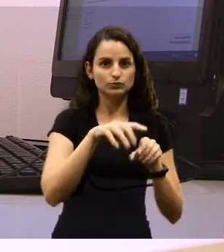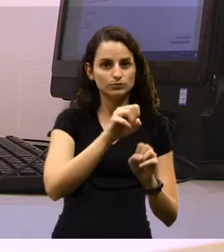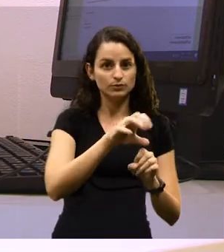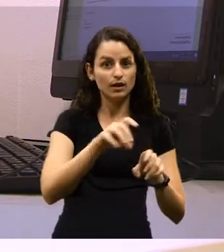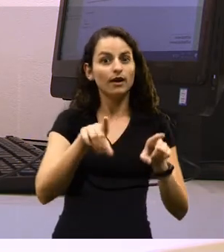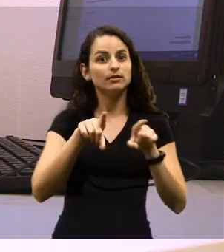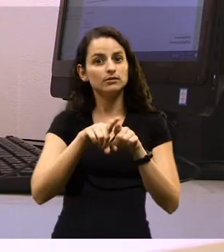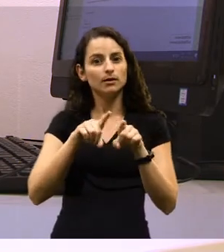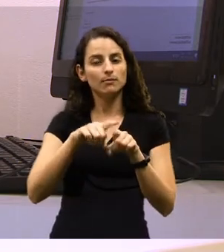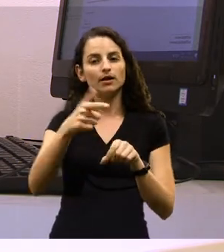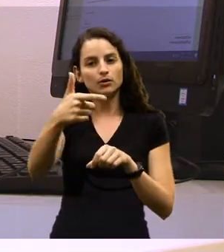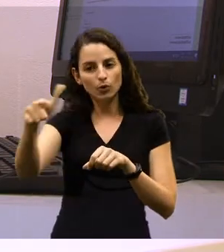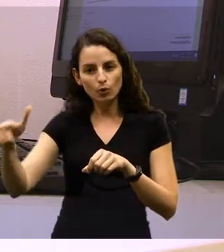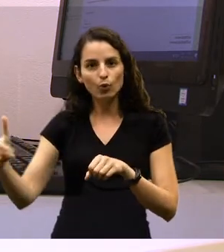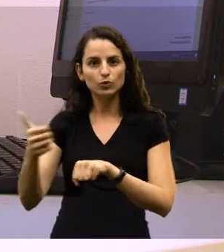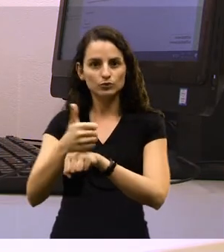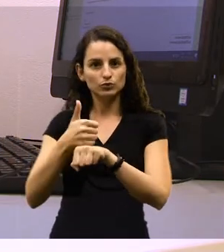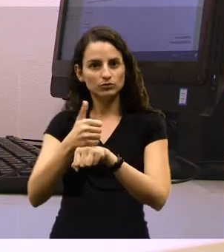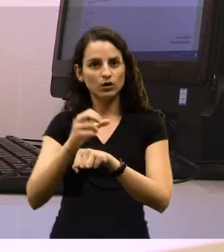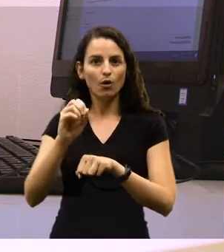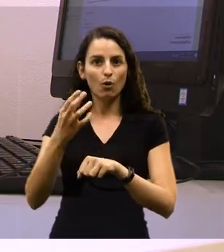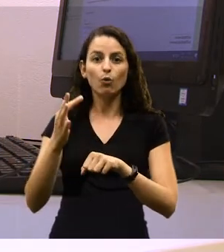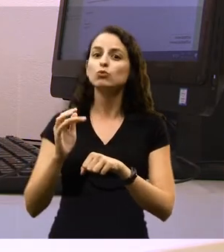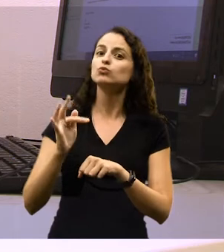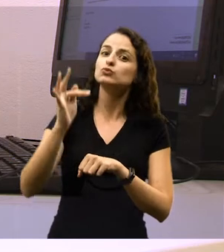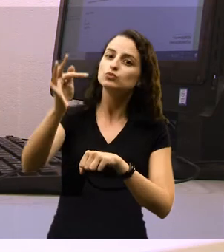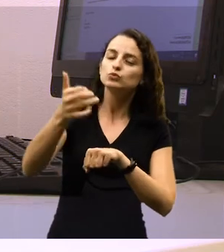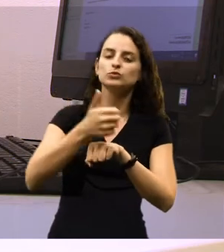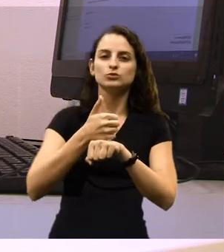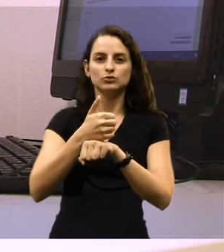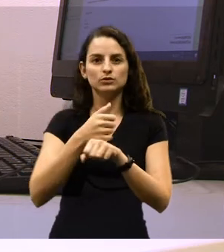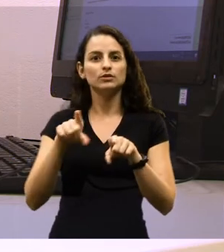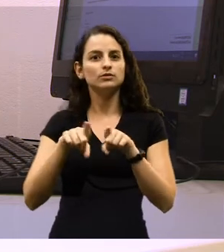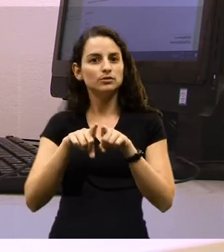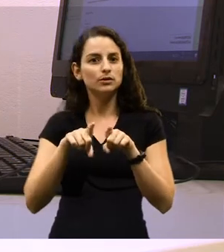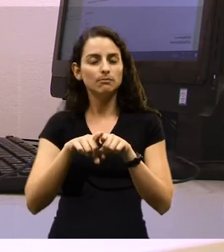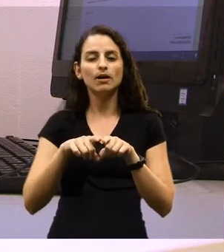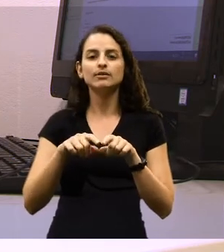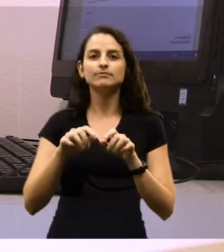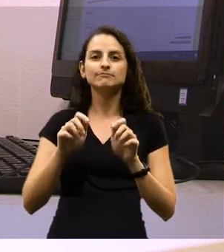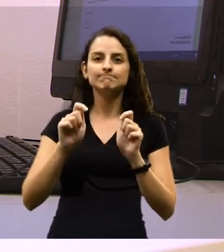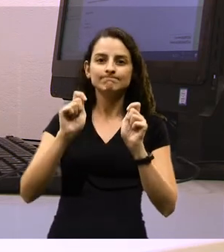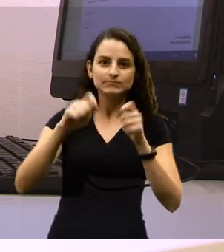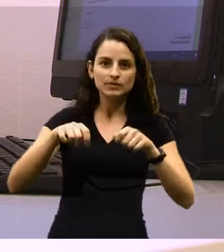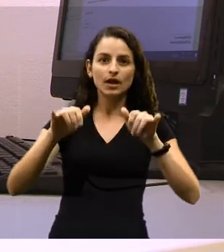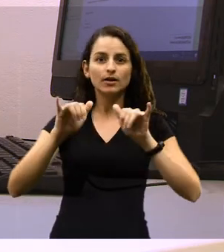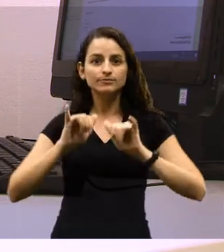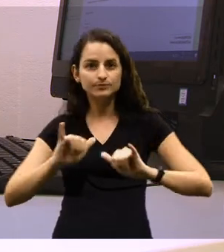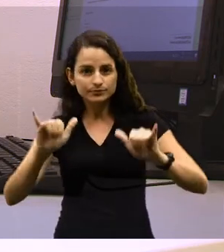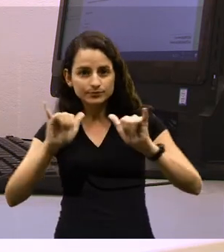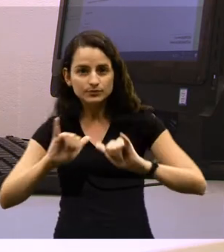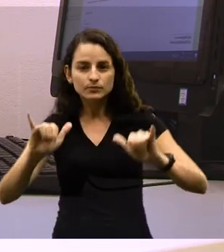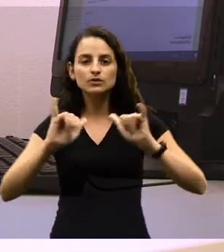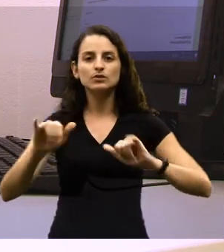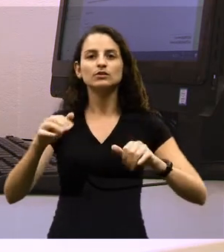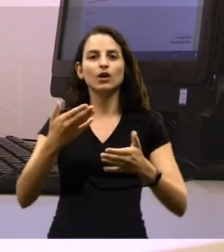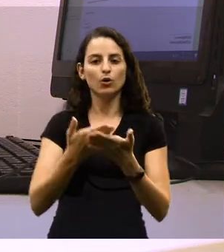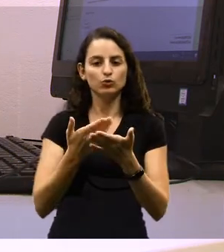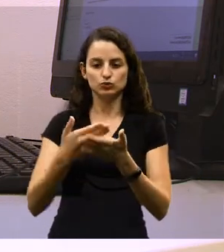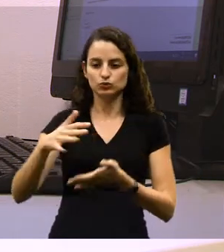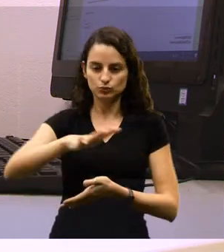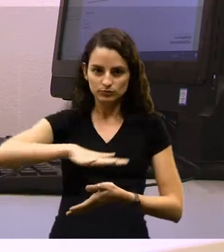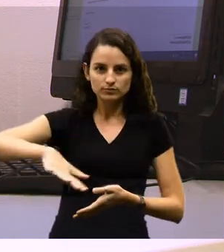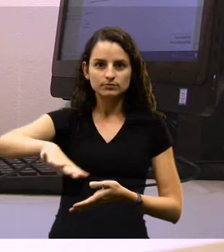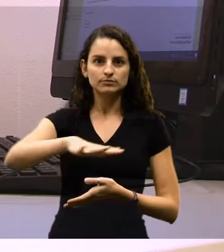mas também para outros profissionais ou futuros profissionais e que a gente possa ampliar os estudos na área e divulgar cada vez